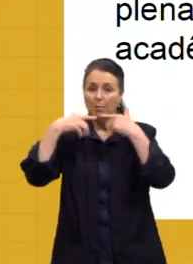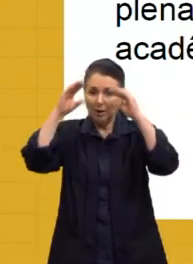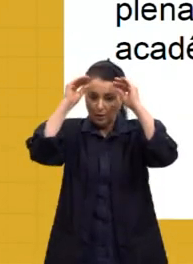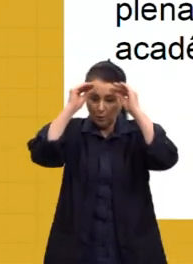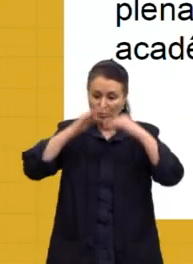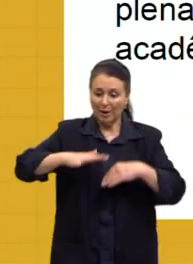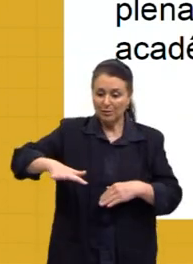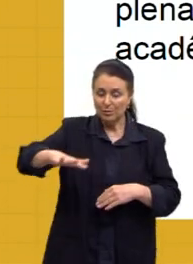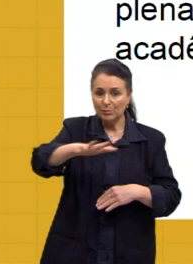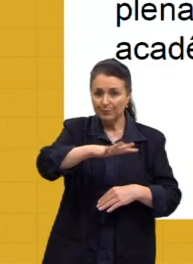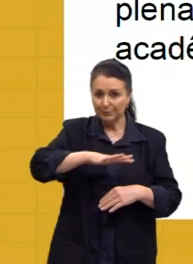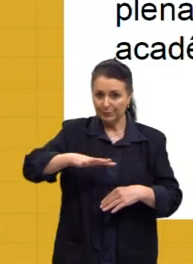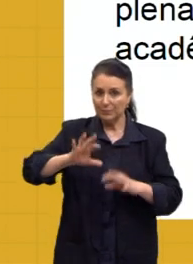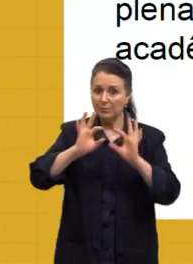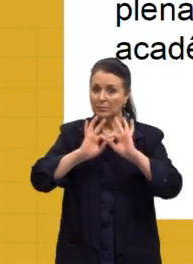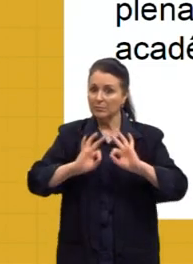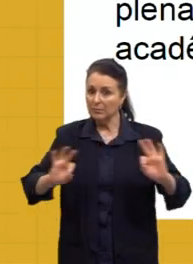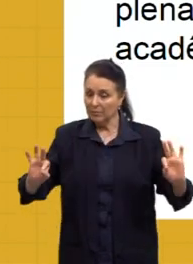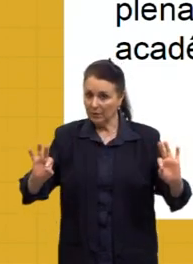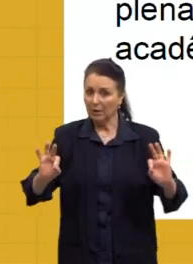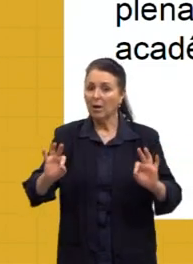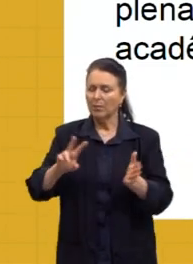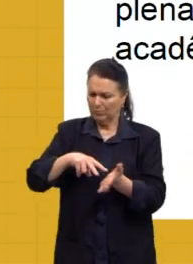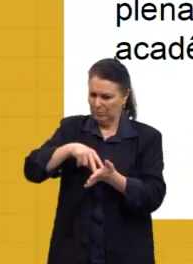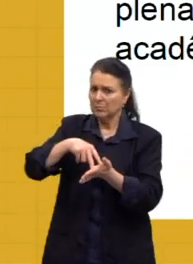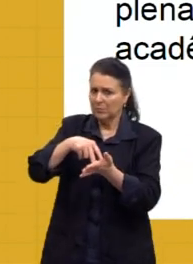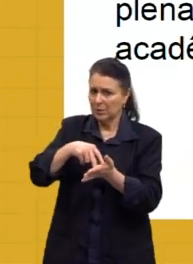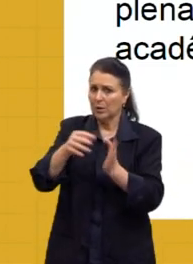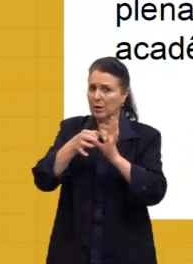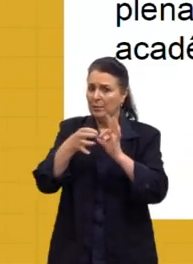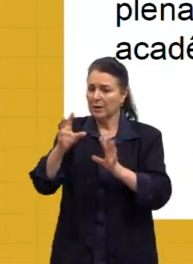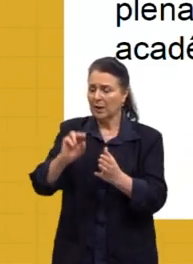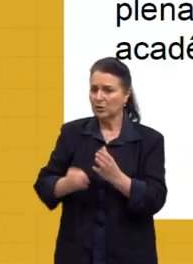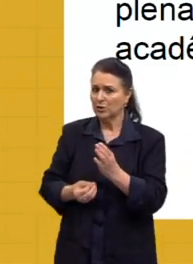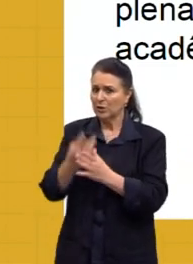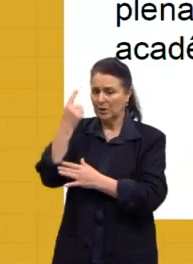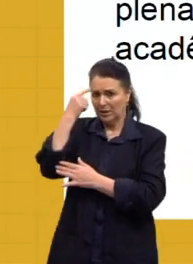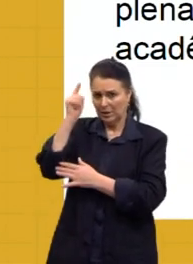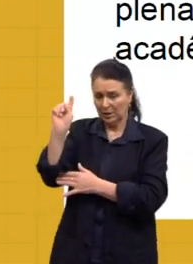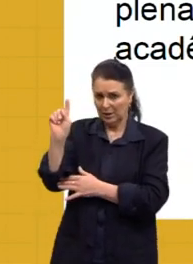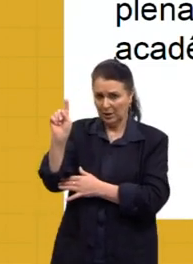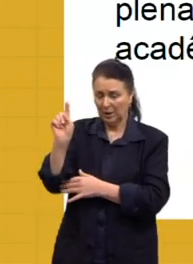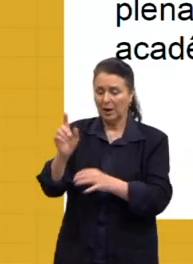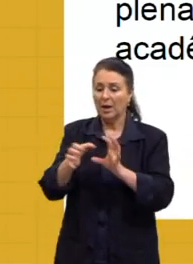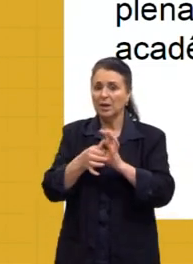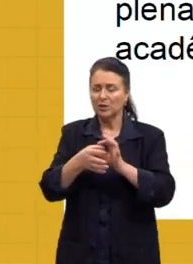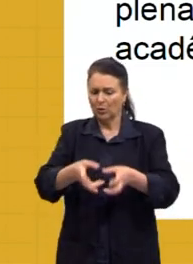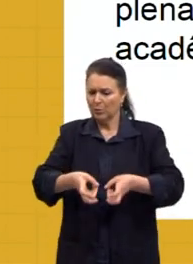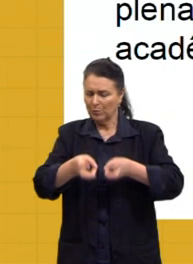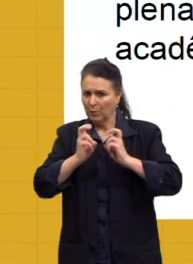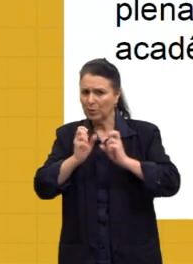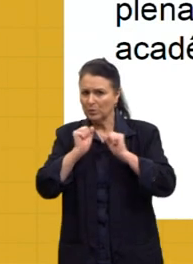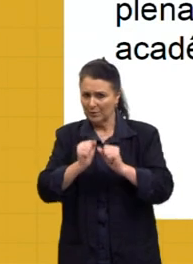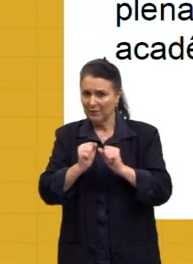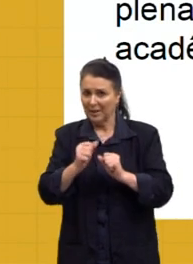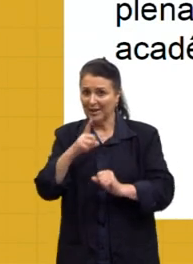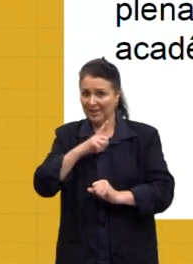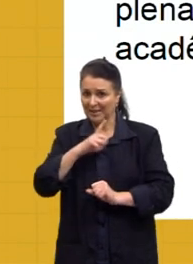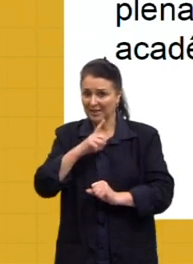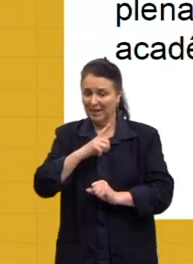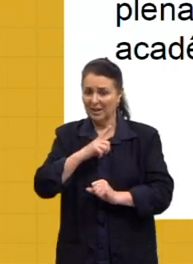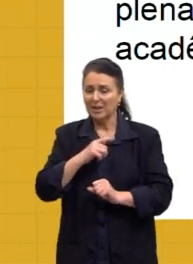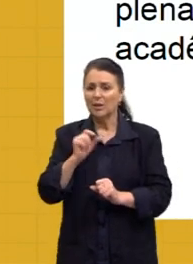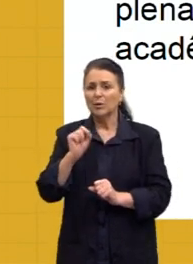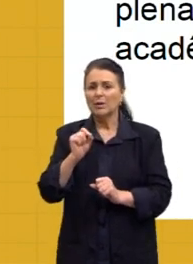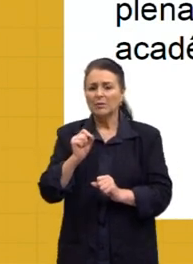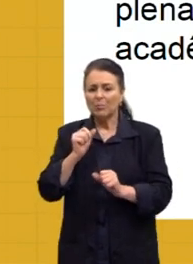coloquial, a irreverência, liberdade criadora. E a gente pode observar na obra dele essa liberdade de criação, que predomina, então, essa